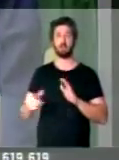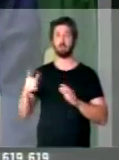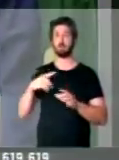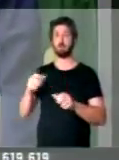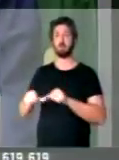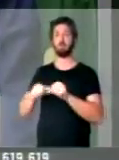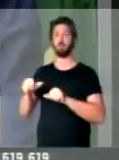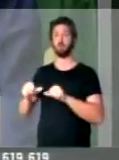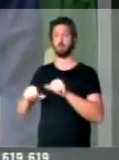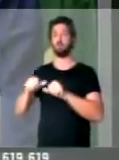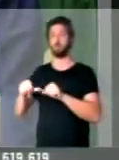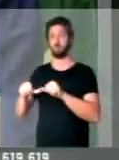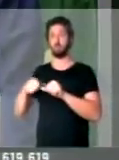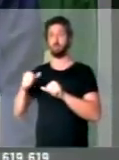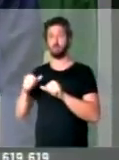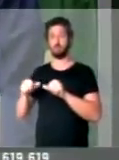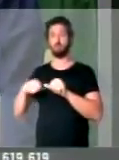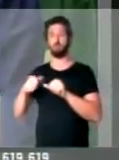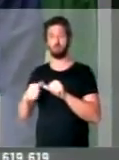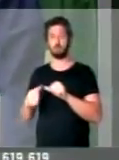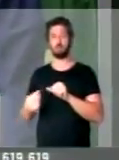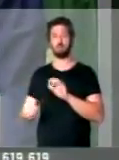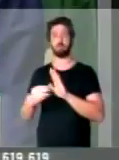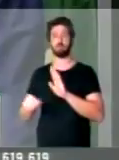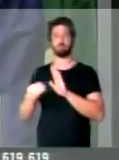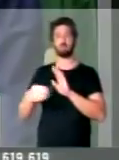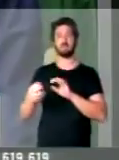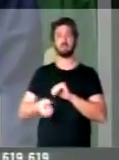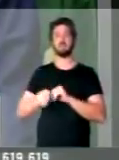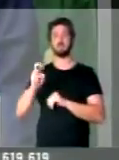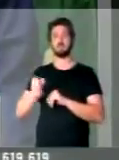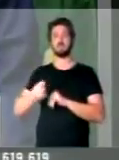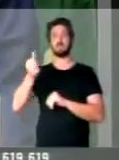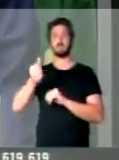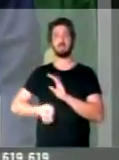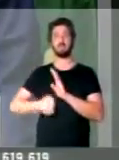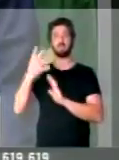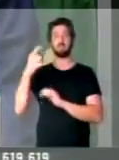tenha mudado, ou dado novas versões, cinco, seis, sete vezes.